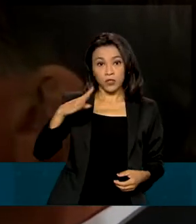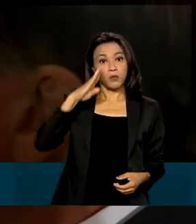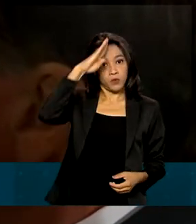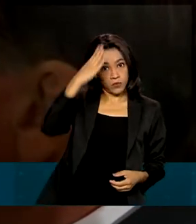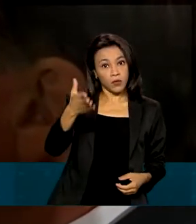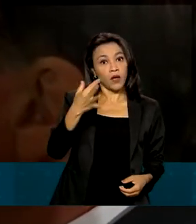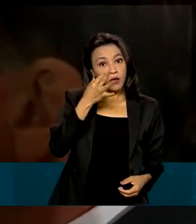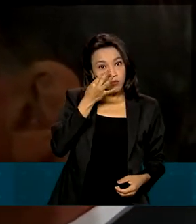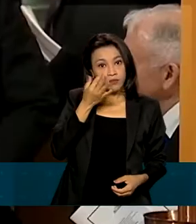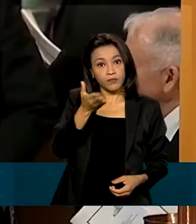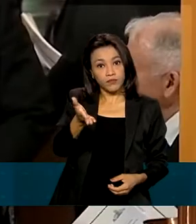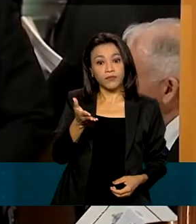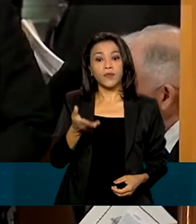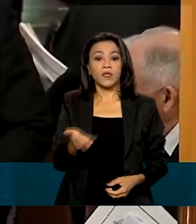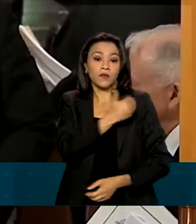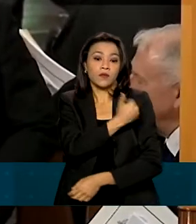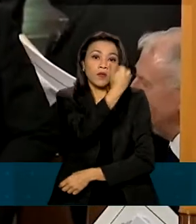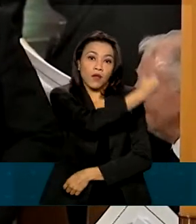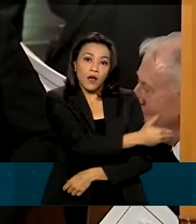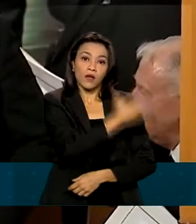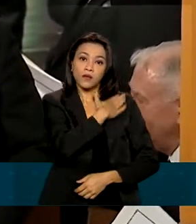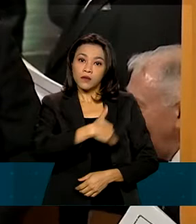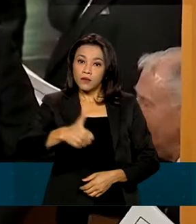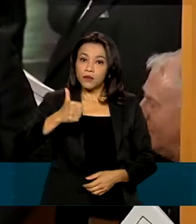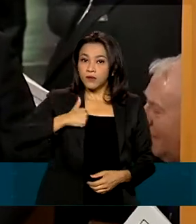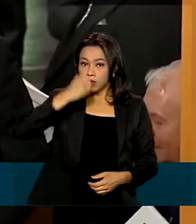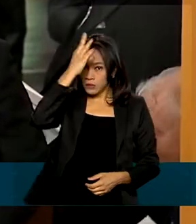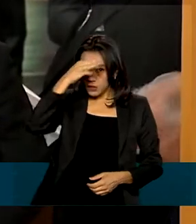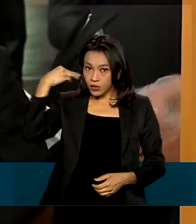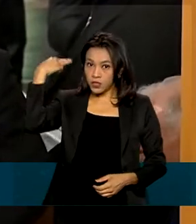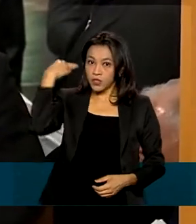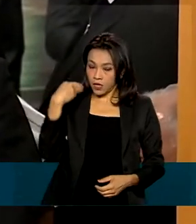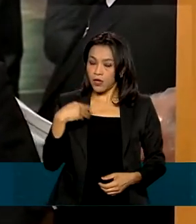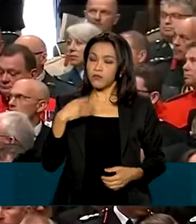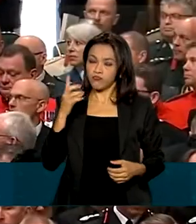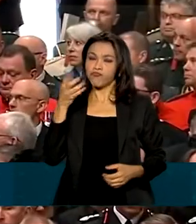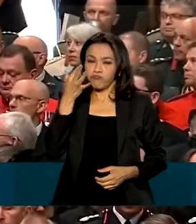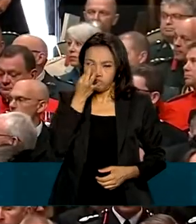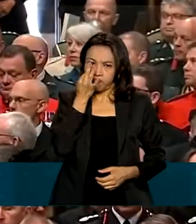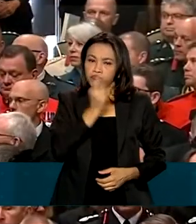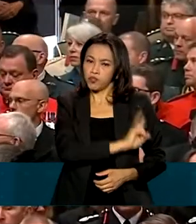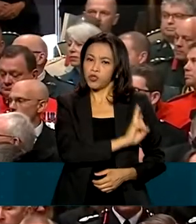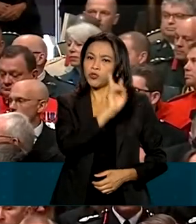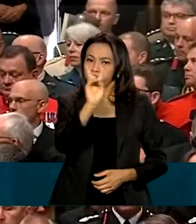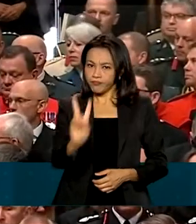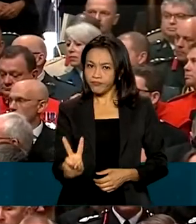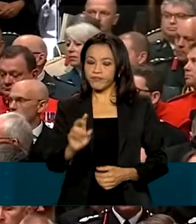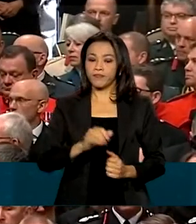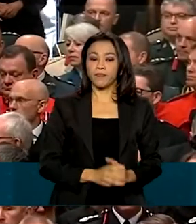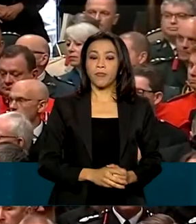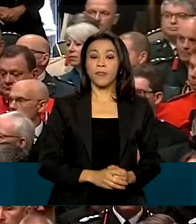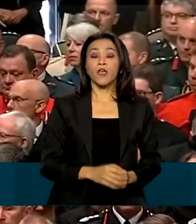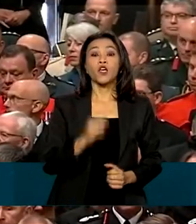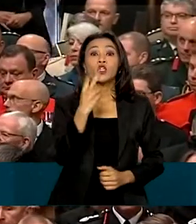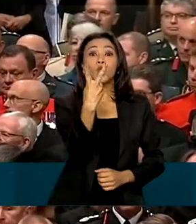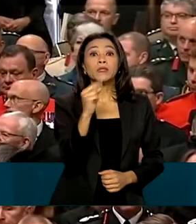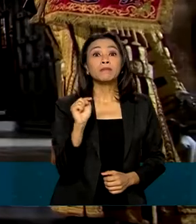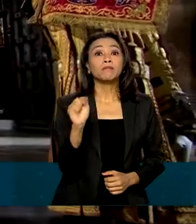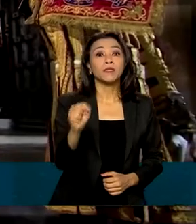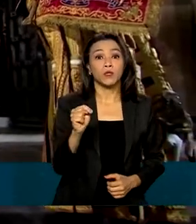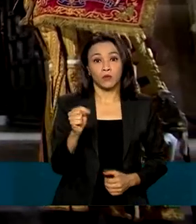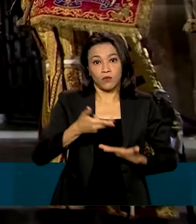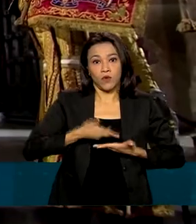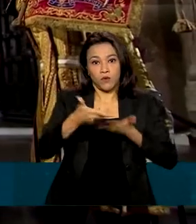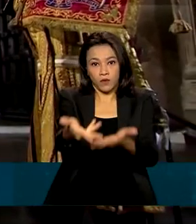Bolsonaro, acompanhado da primeira-dama, Michelle Bolsonaro, compareceram. A cerimônia teve cerca de 2 mil convidados.